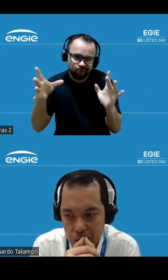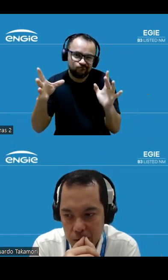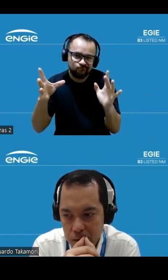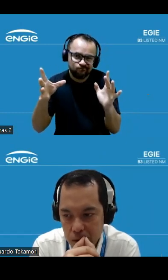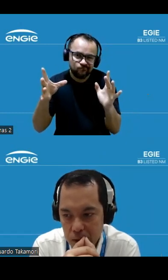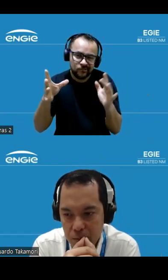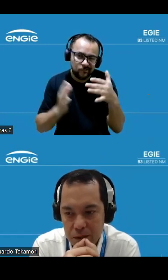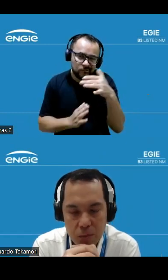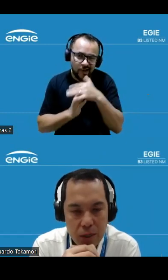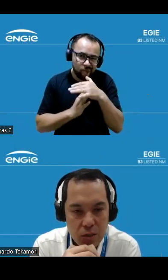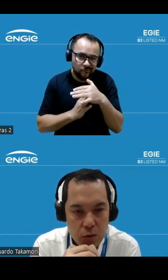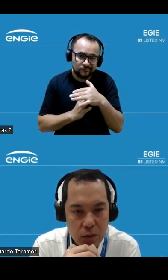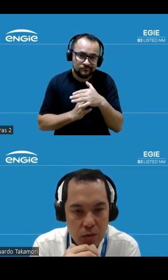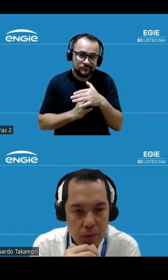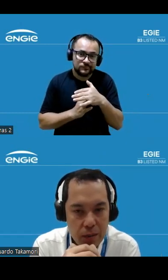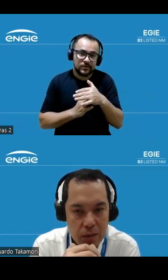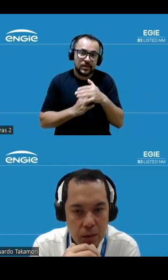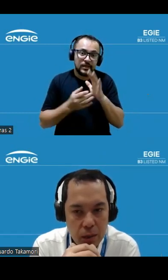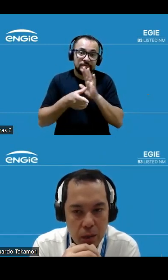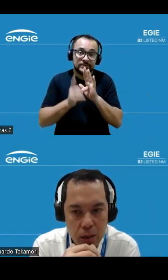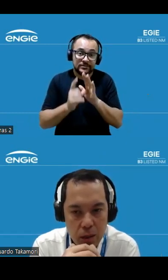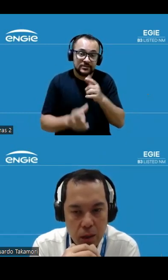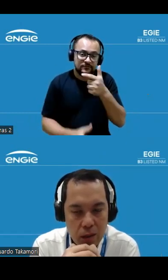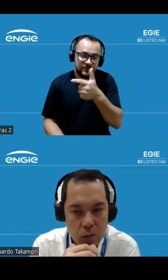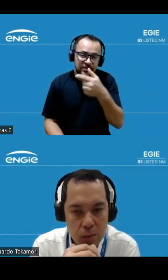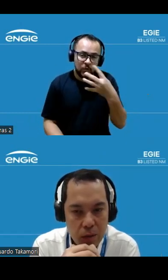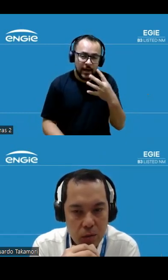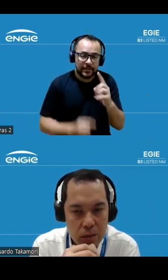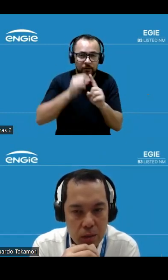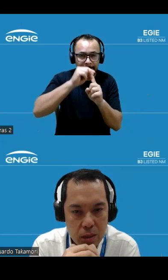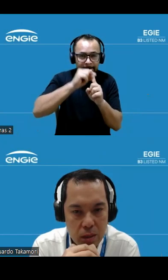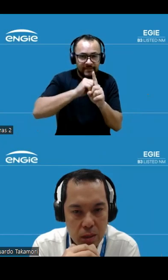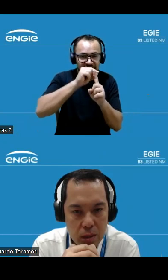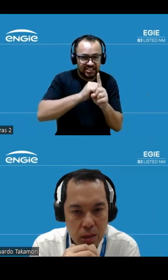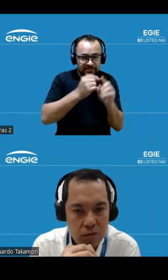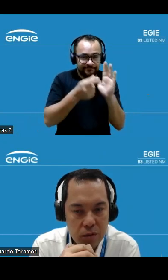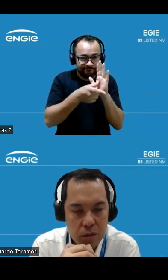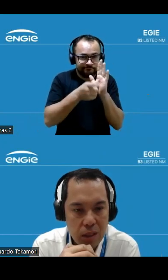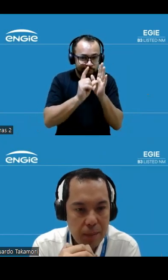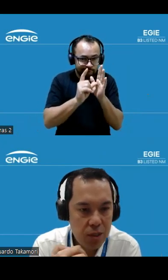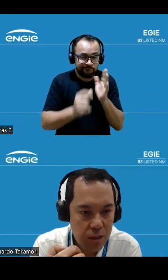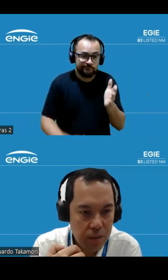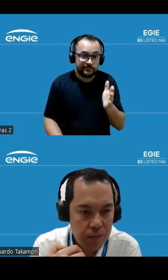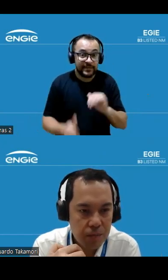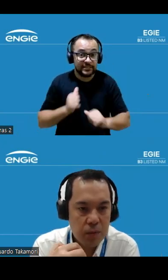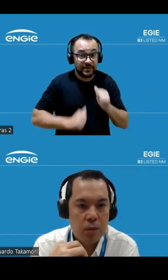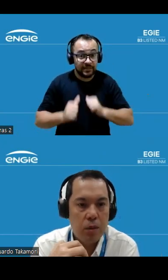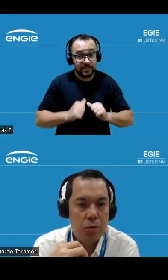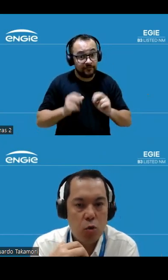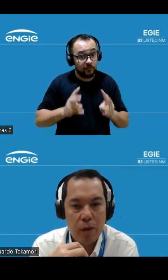de antecipação de mais de 24 meses e até o momento essa expectativa está mantida